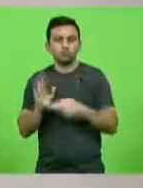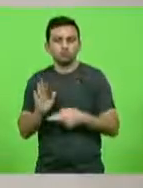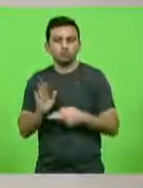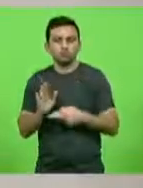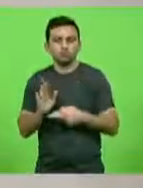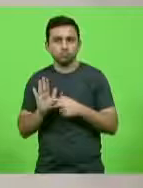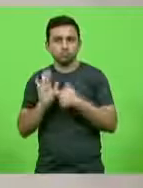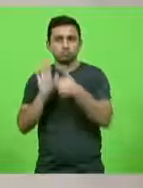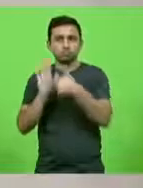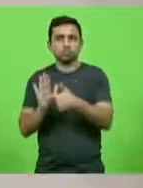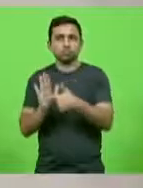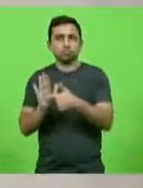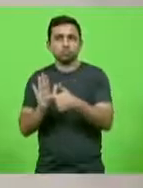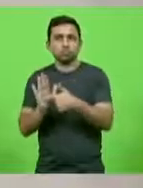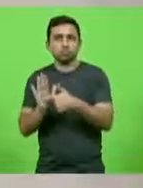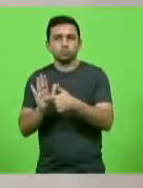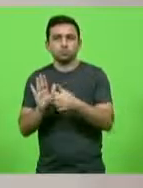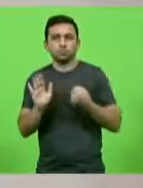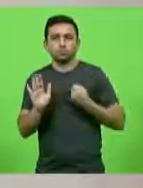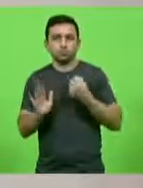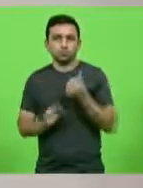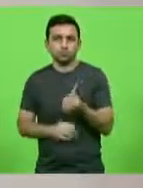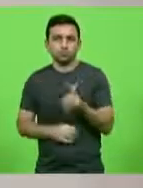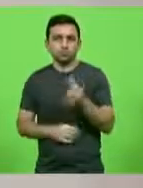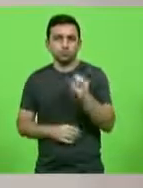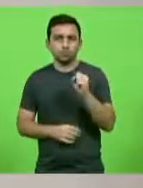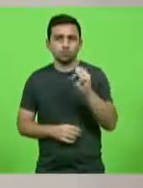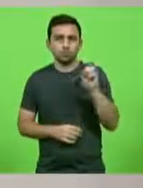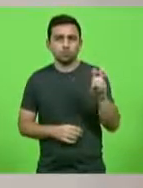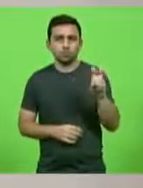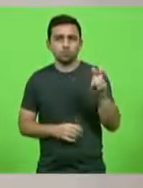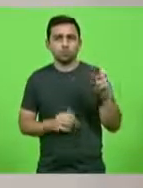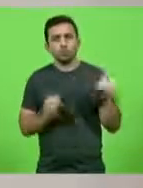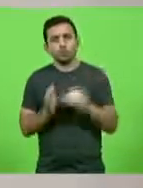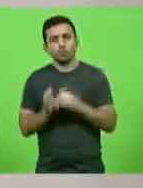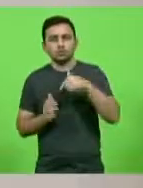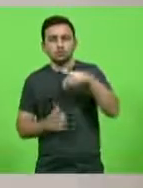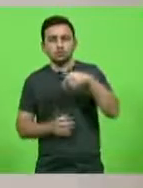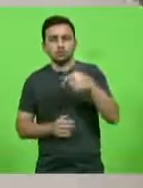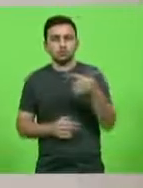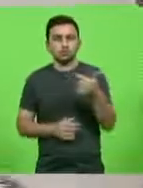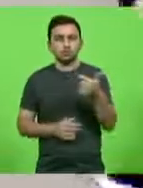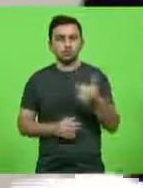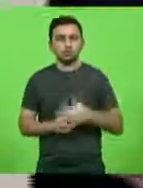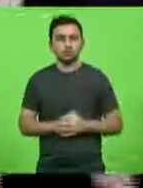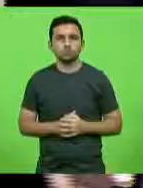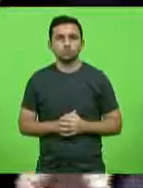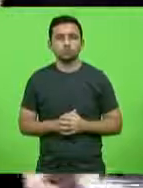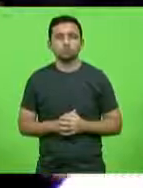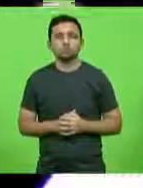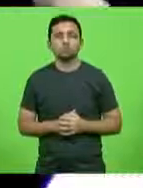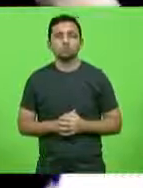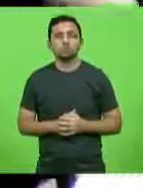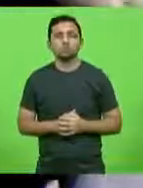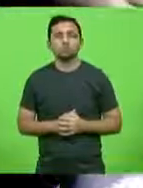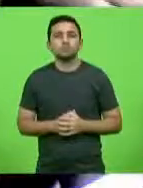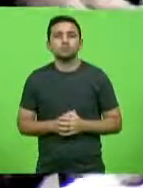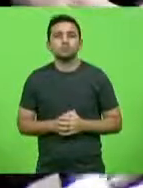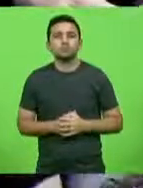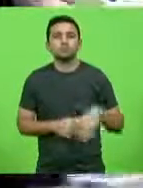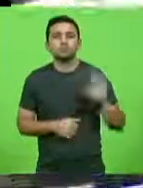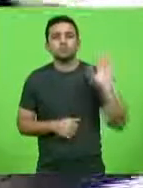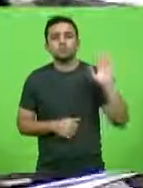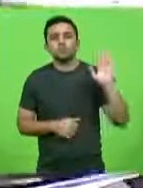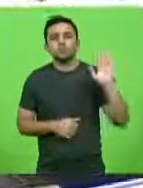indicações. Indicações 685 a 712. Questão de ordem, presidente.